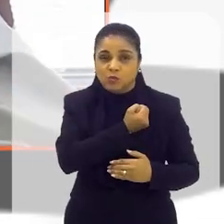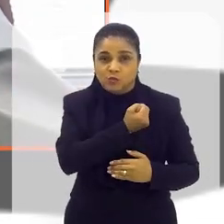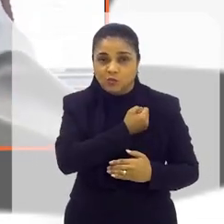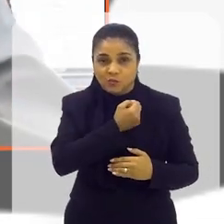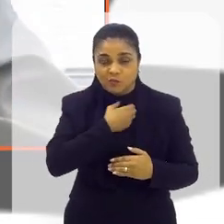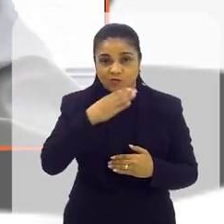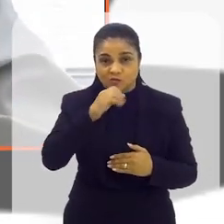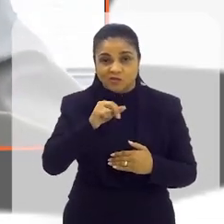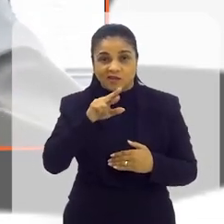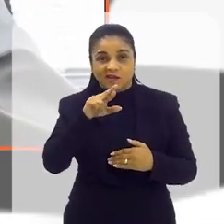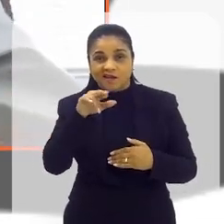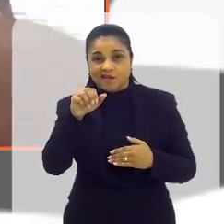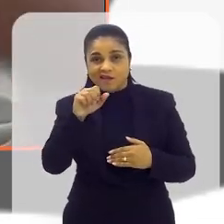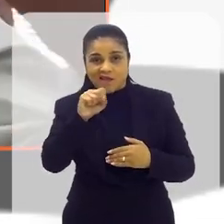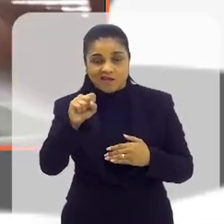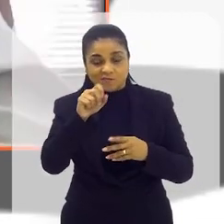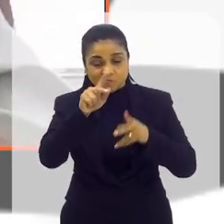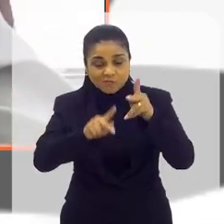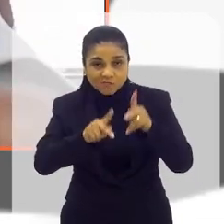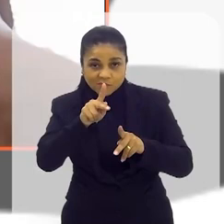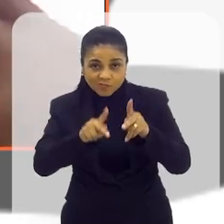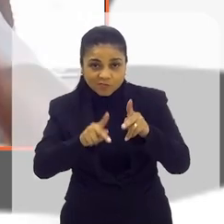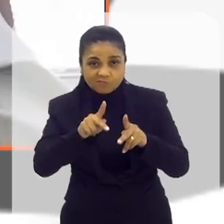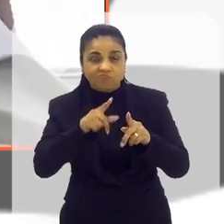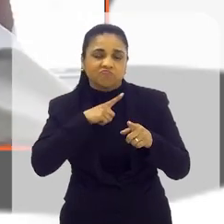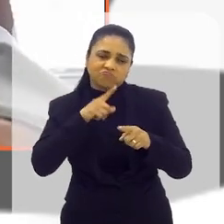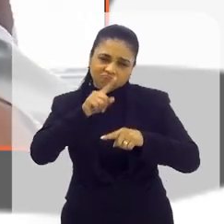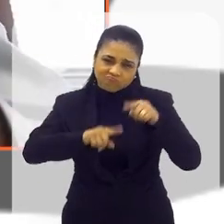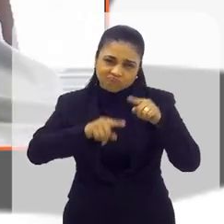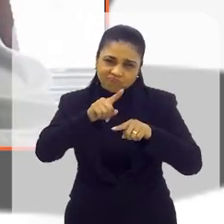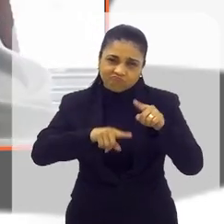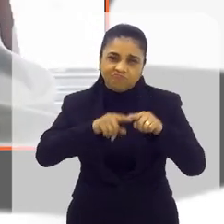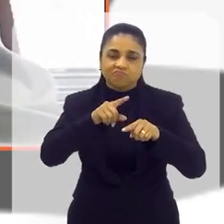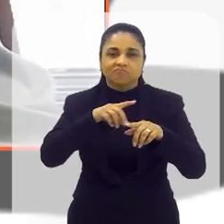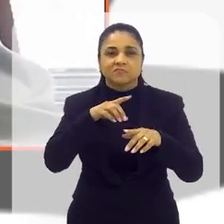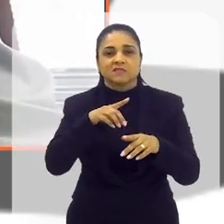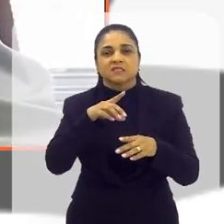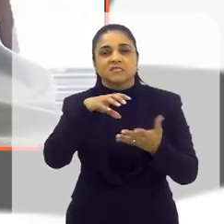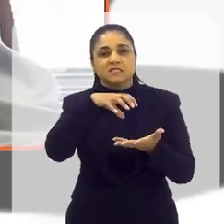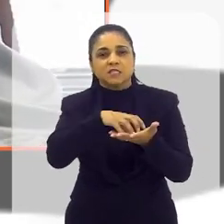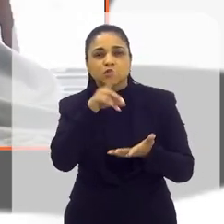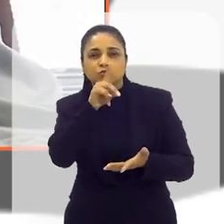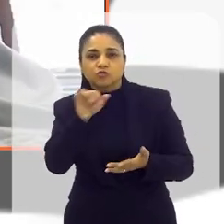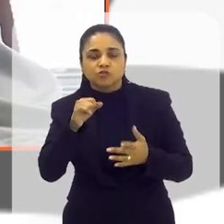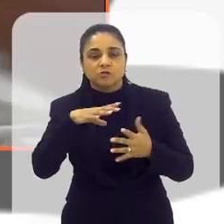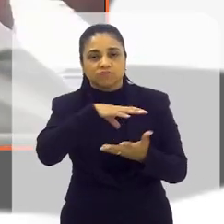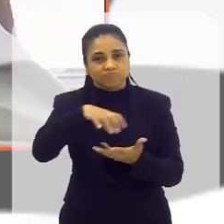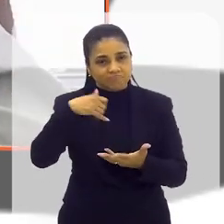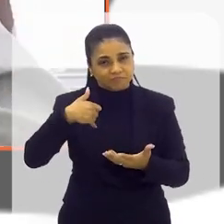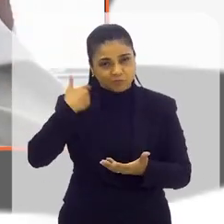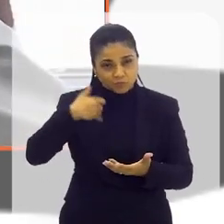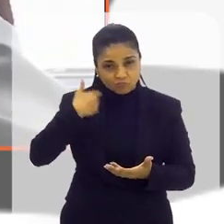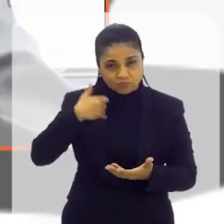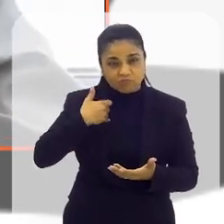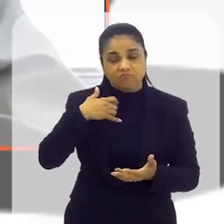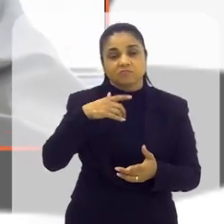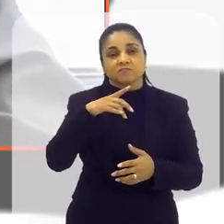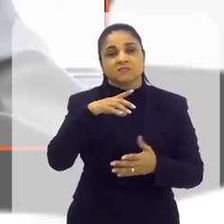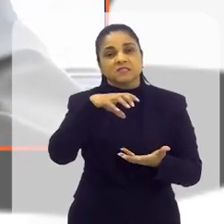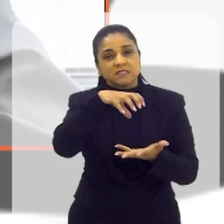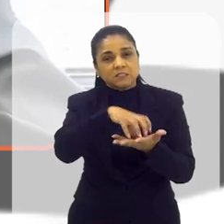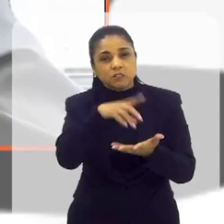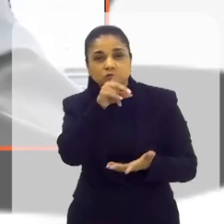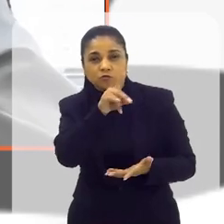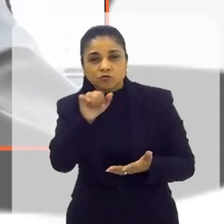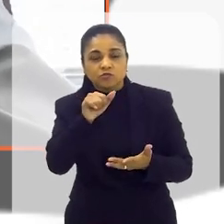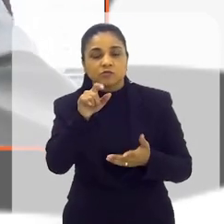número de habitantes. Além disso, nós temos vários equipamentos, como o Centro de Dia da Pessoa Idosa, o Centro de Dia para a Pessoa